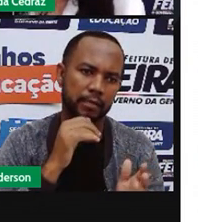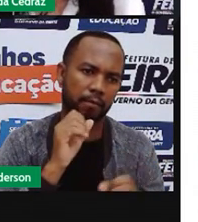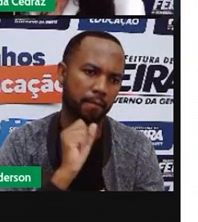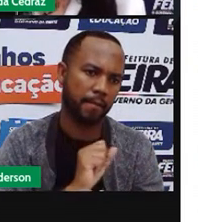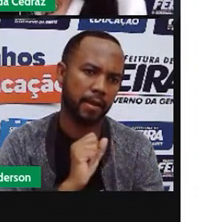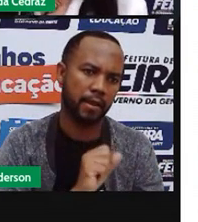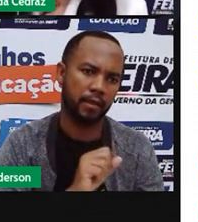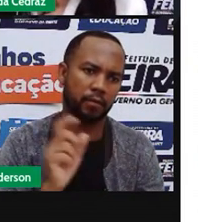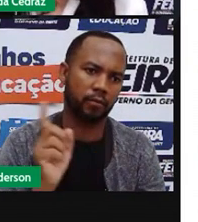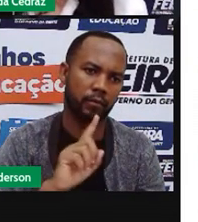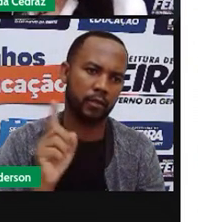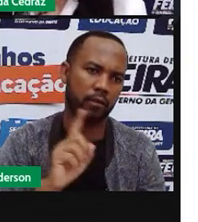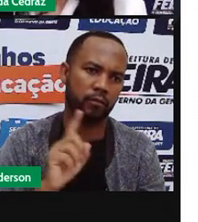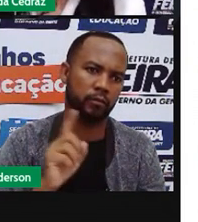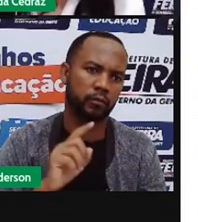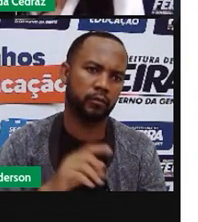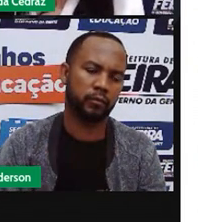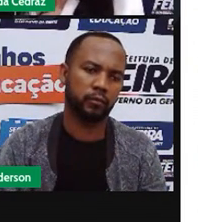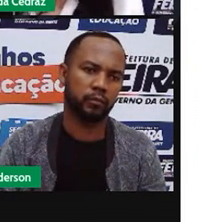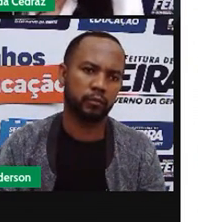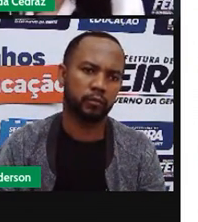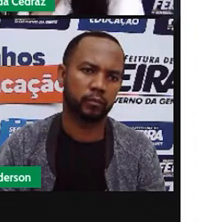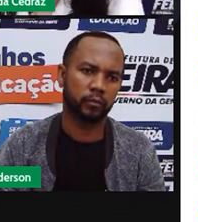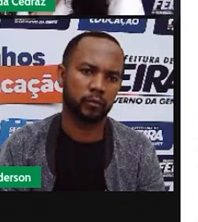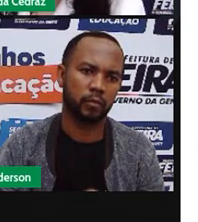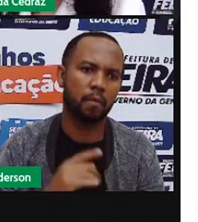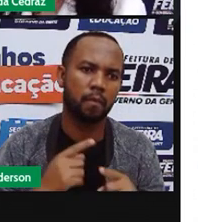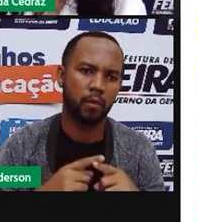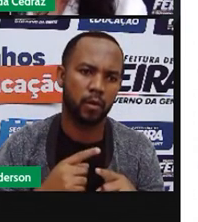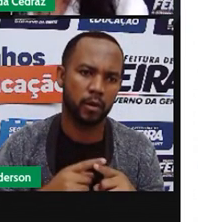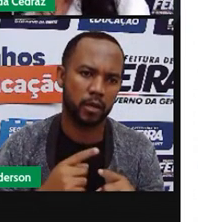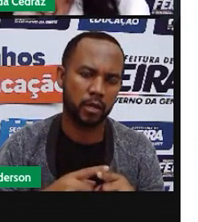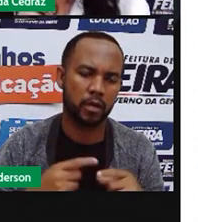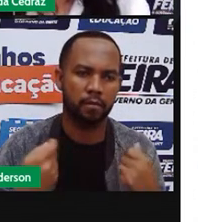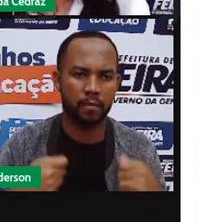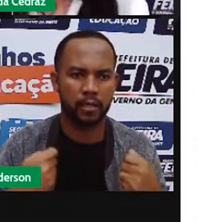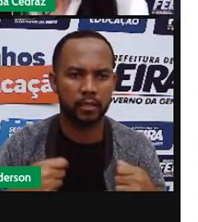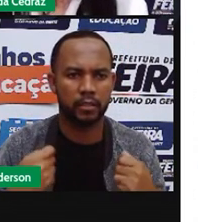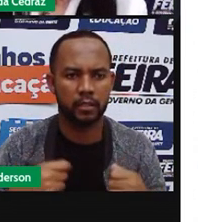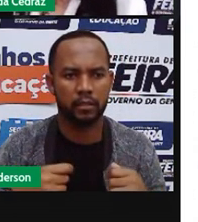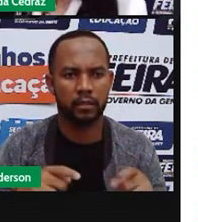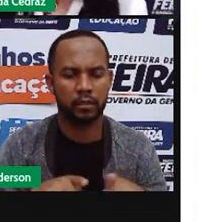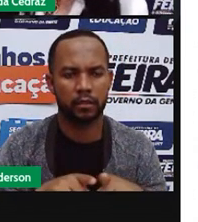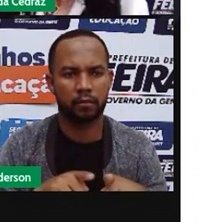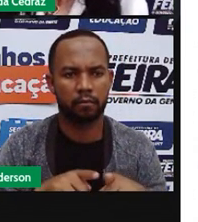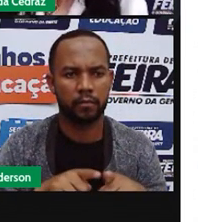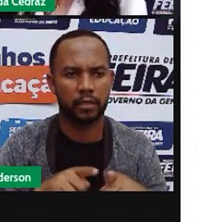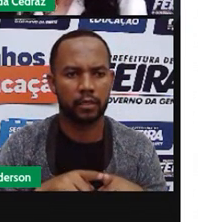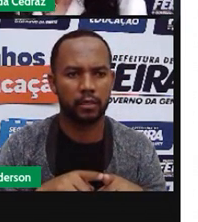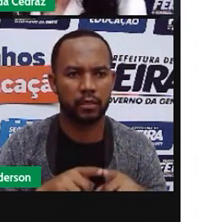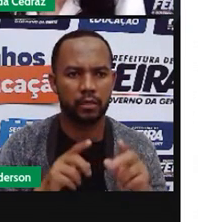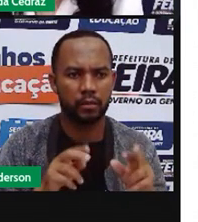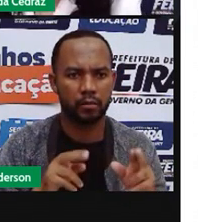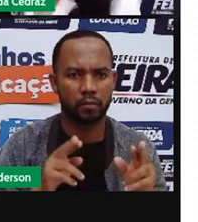parada. E ela não fica parada porque ela depende do movimento do sol.